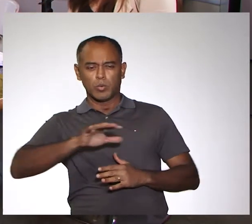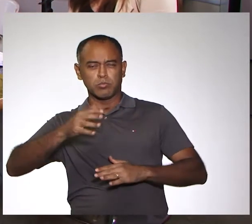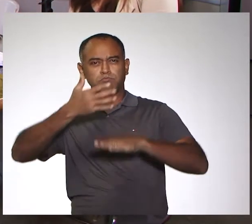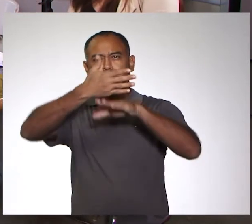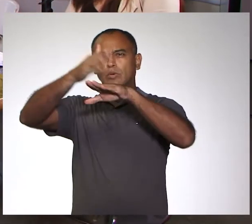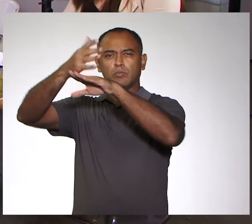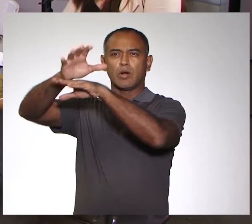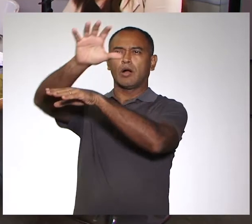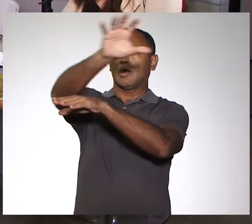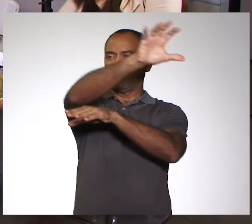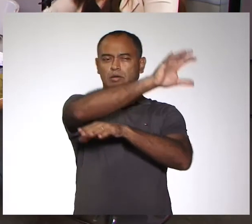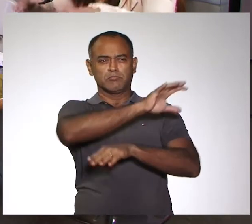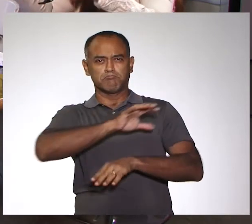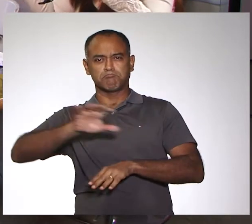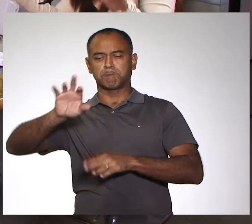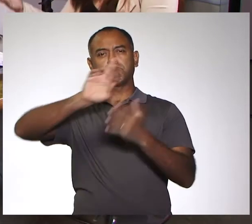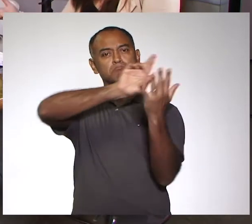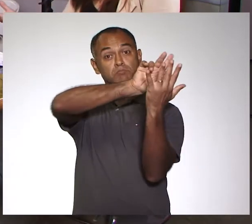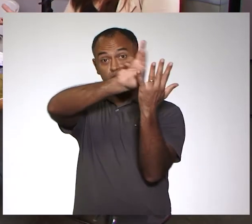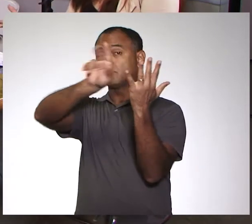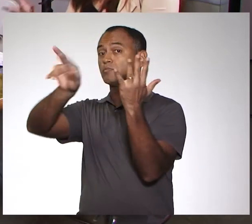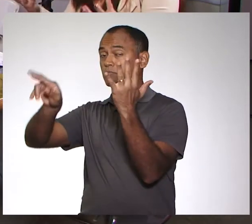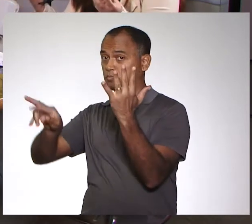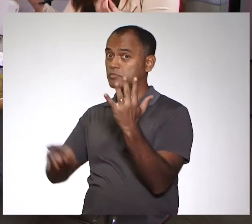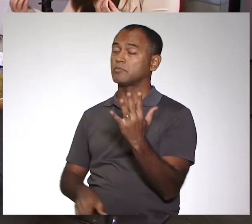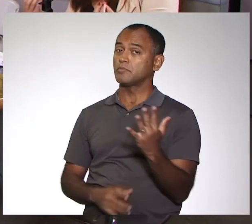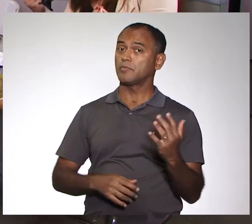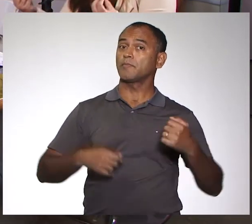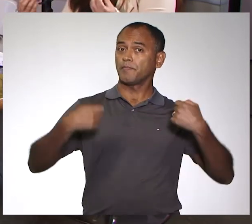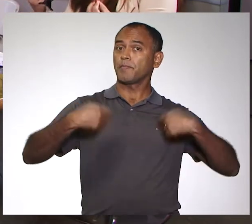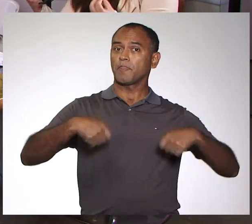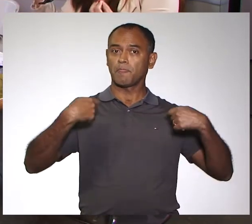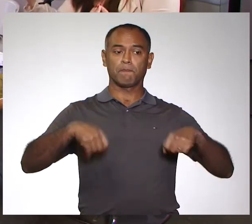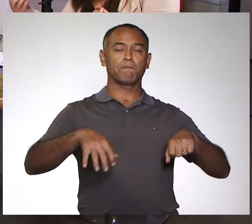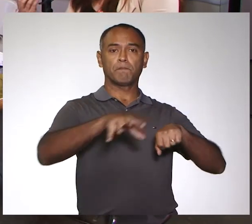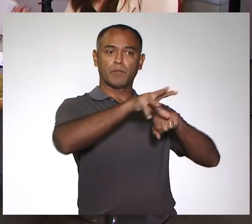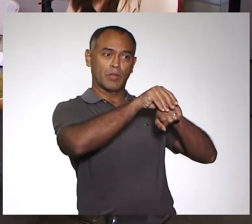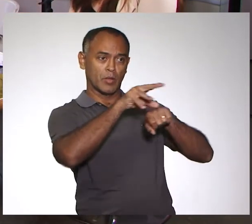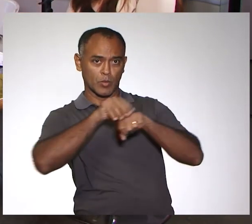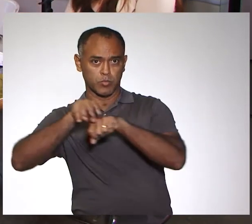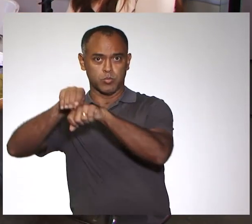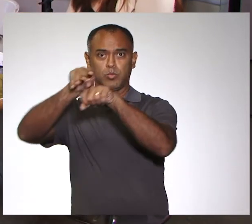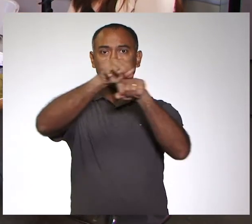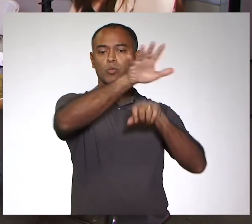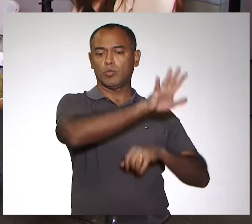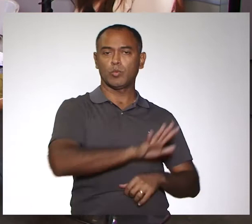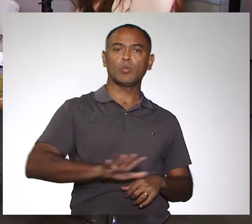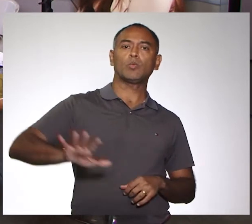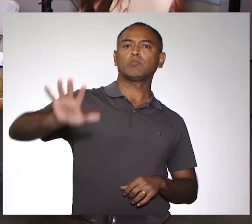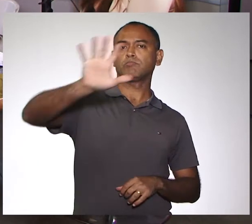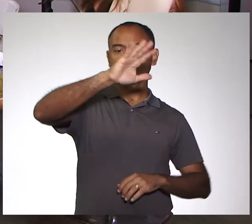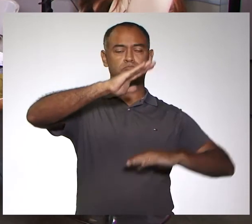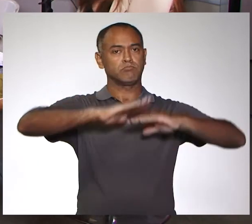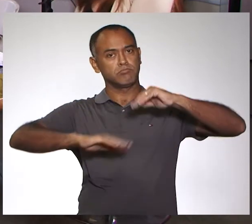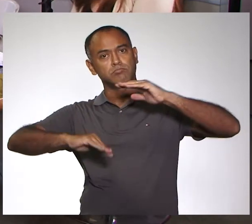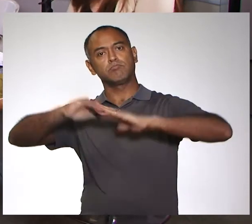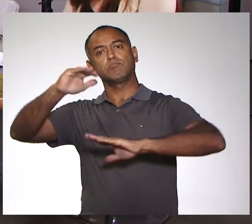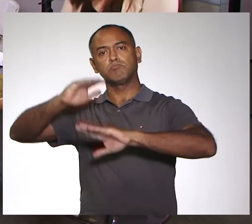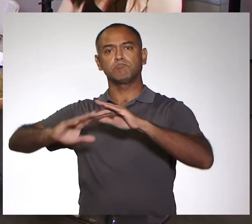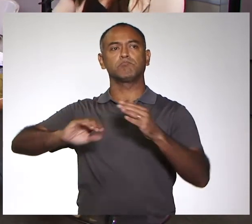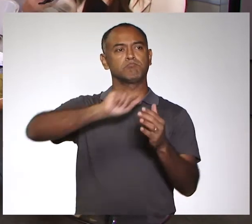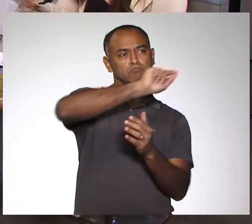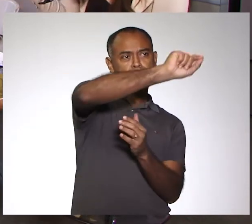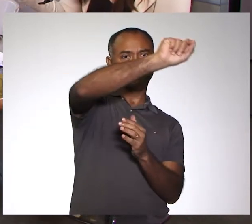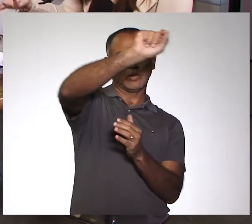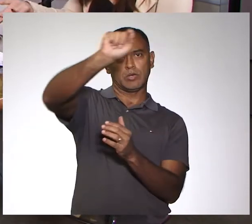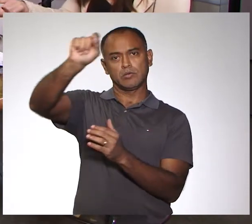de profissionais e o máximo de áreas, de conhecimento ali dentro dessas lias, para vários profissionais